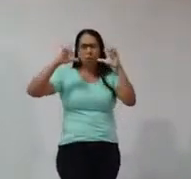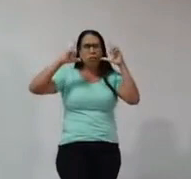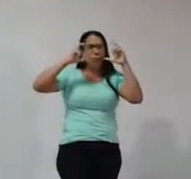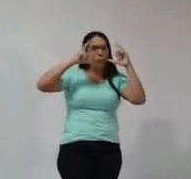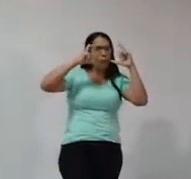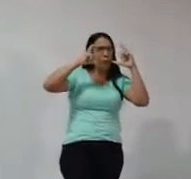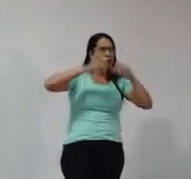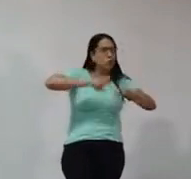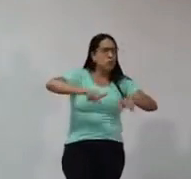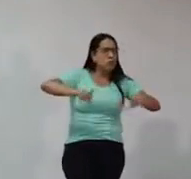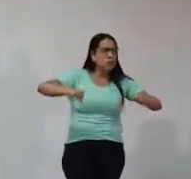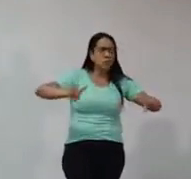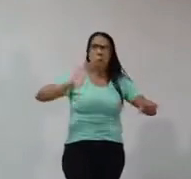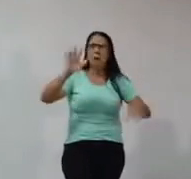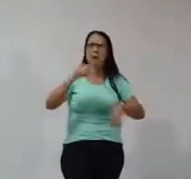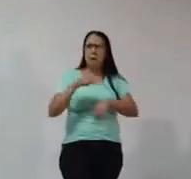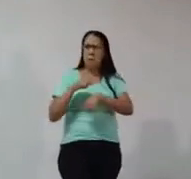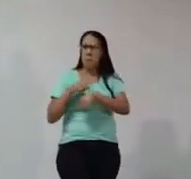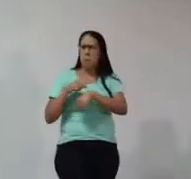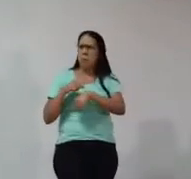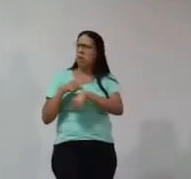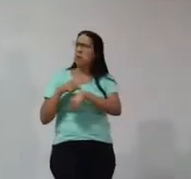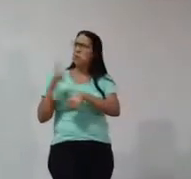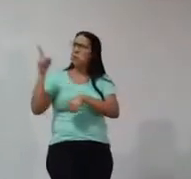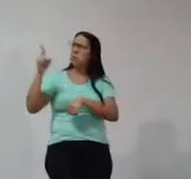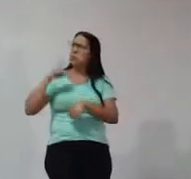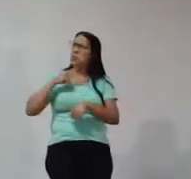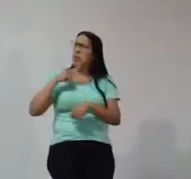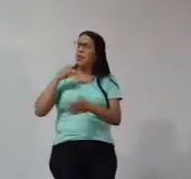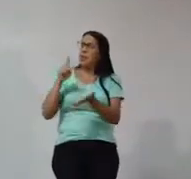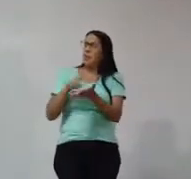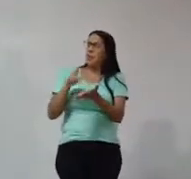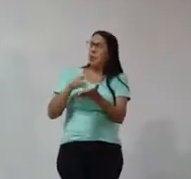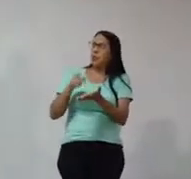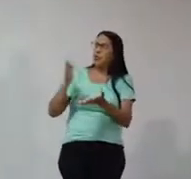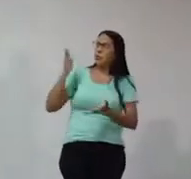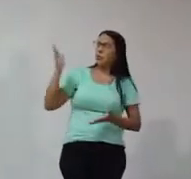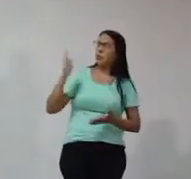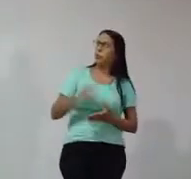Mas, em algum momento da minha vida, eu gostaria de ter uma original mesmo.